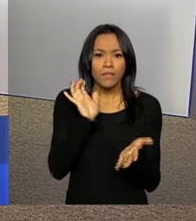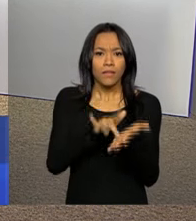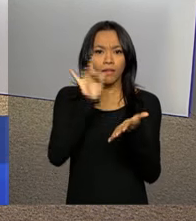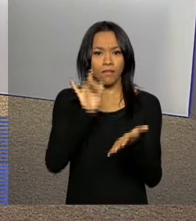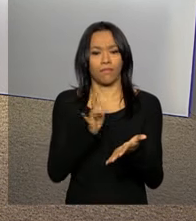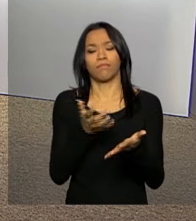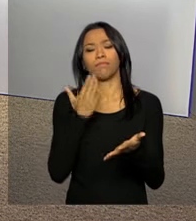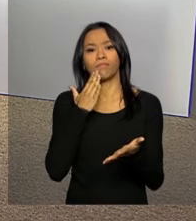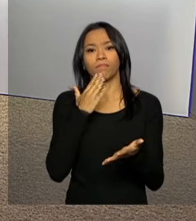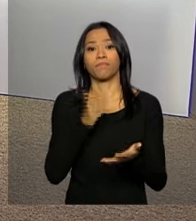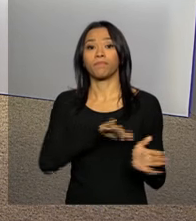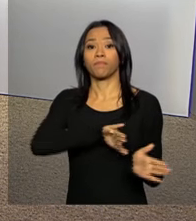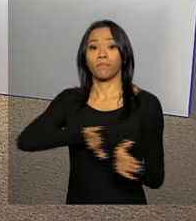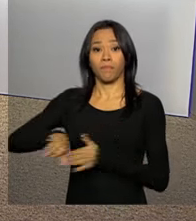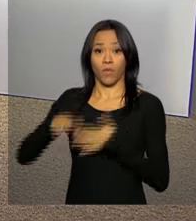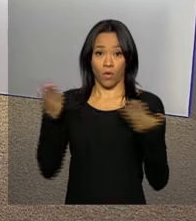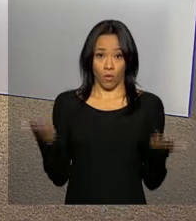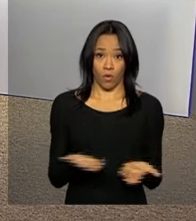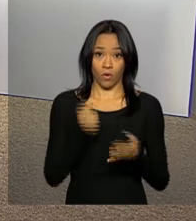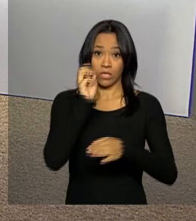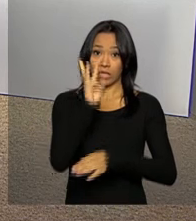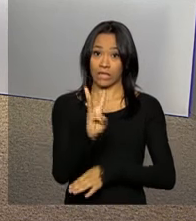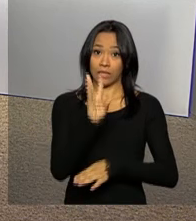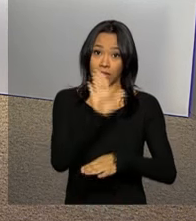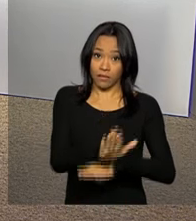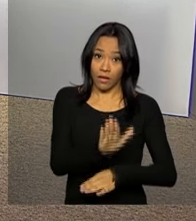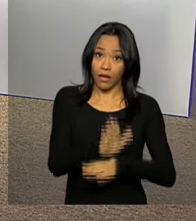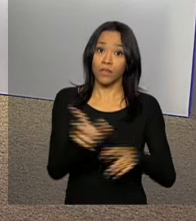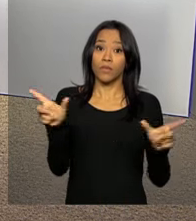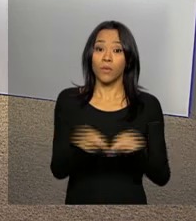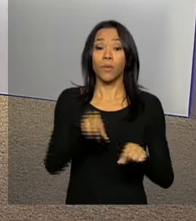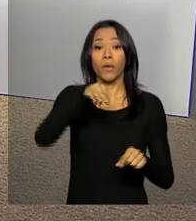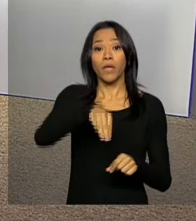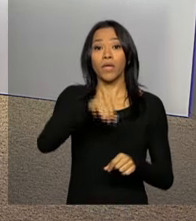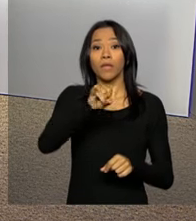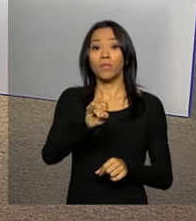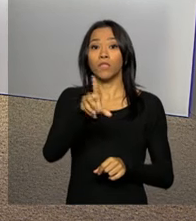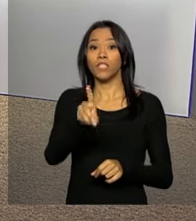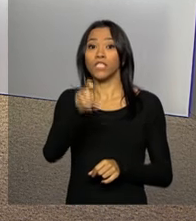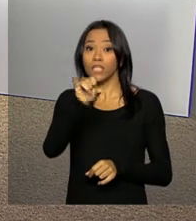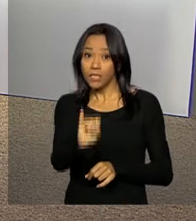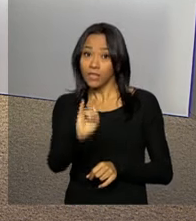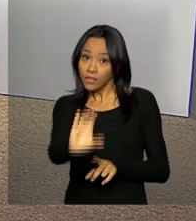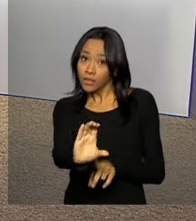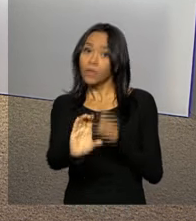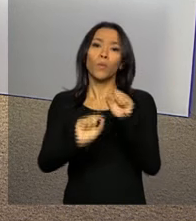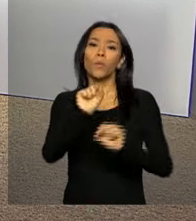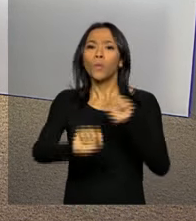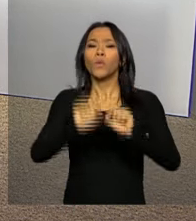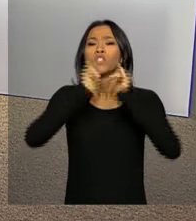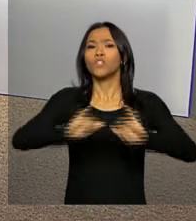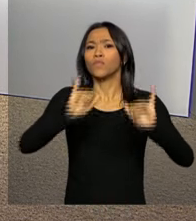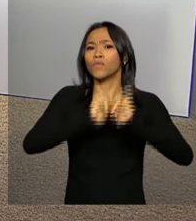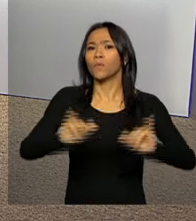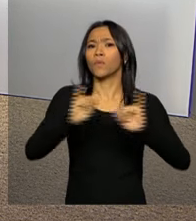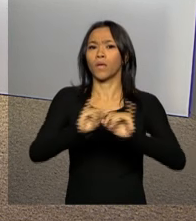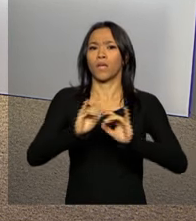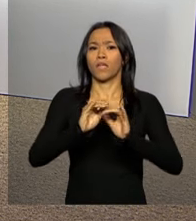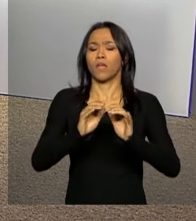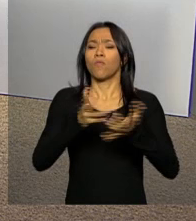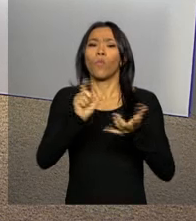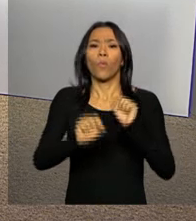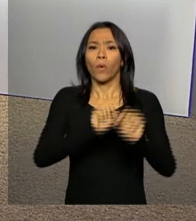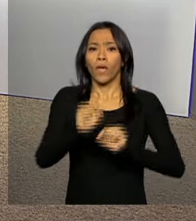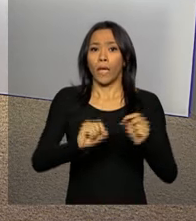programa. E hoje, às três da tarde, o Ministério do Desenvolvimento, Indústria e Comércio Exterior divulga os dados da Balança Comercial